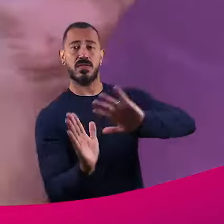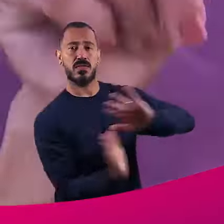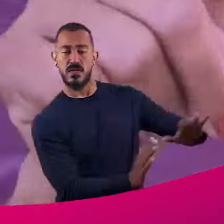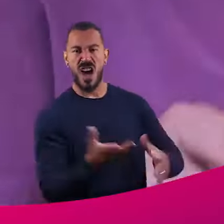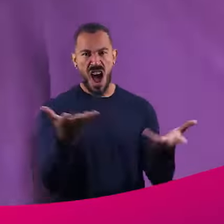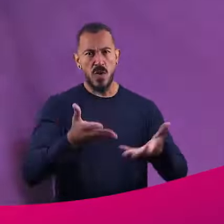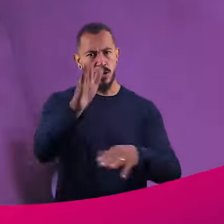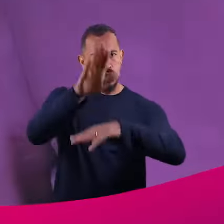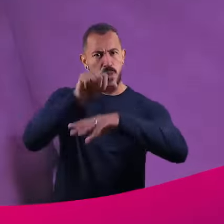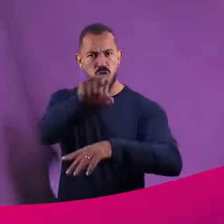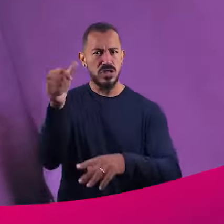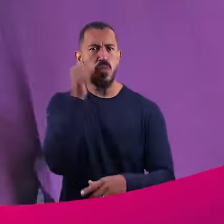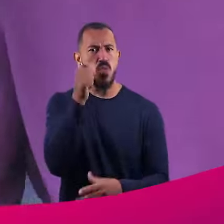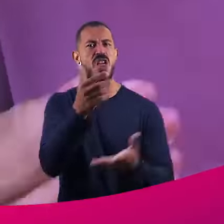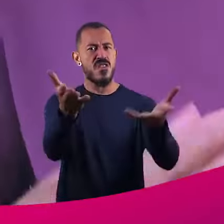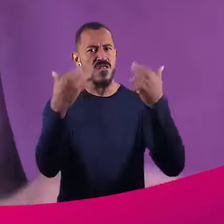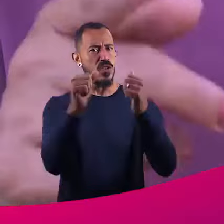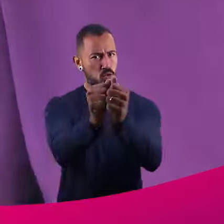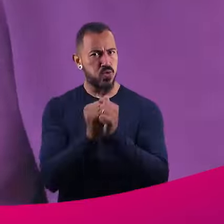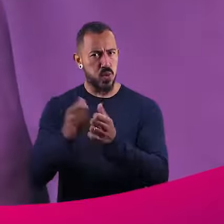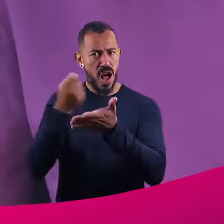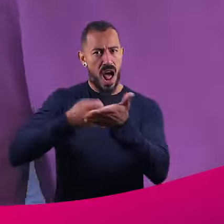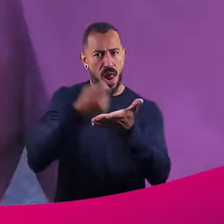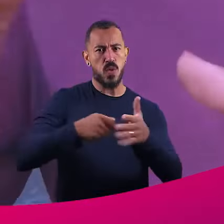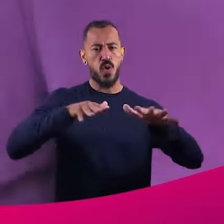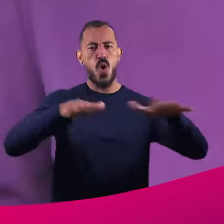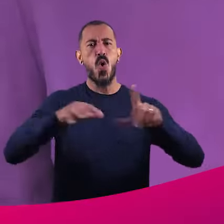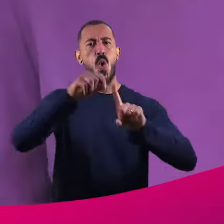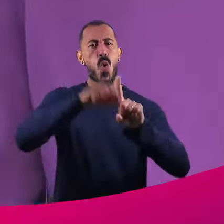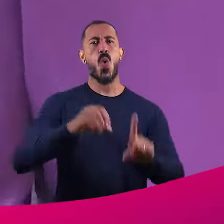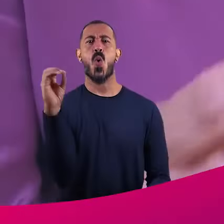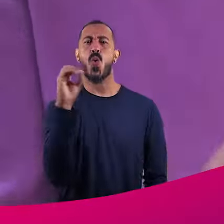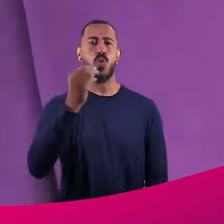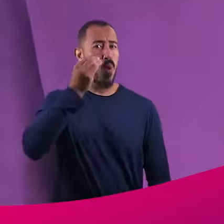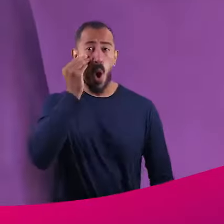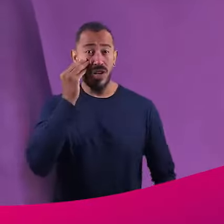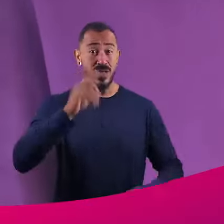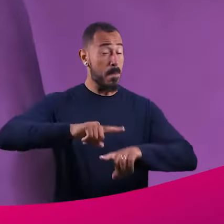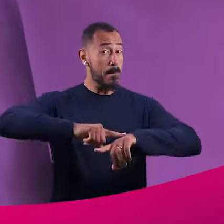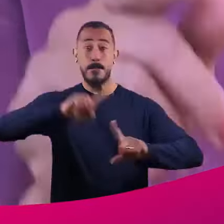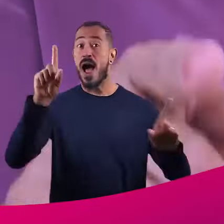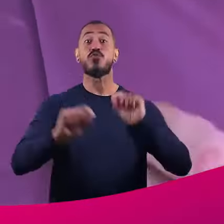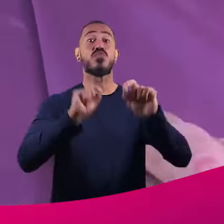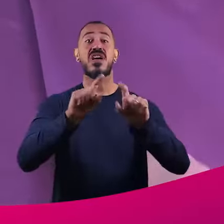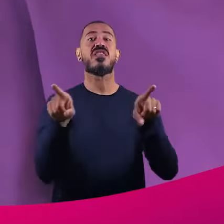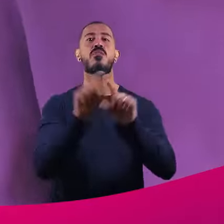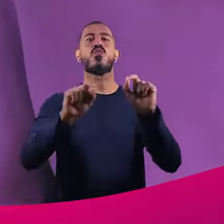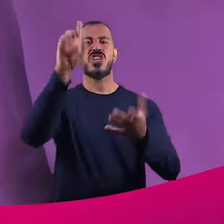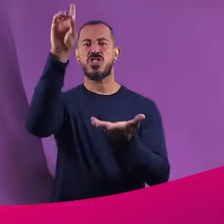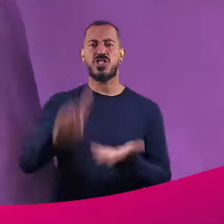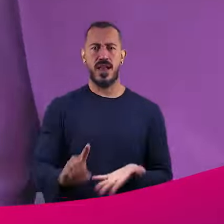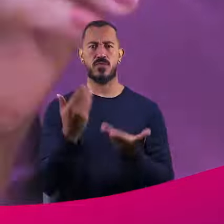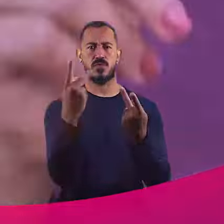isso, eu quero convocar você, mulher, para entrar comigo nessa luta, de participar da campanha do Outubro Rosa, mas muito mais que